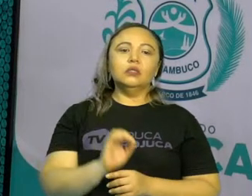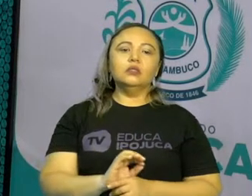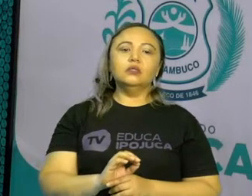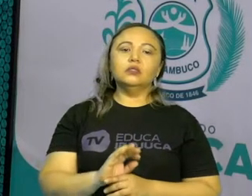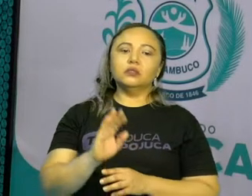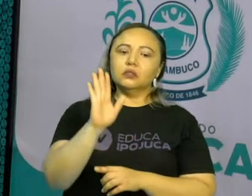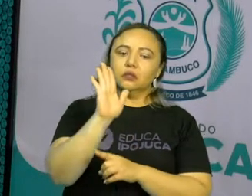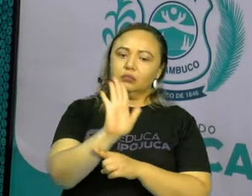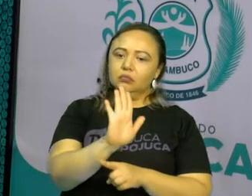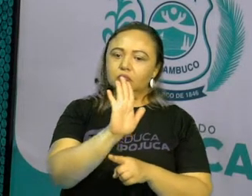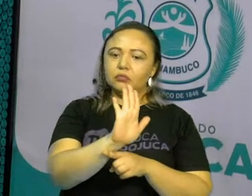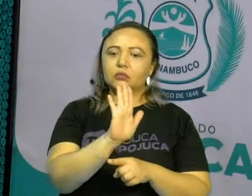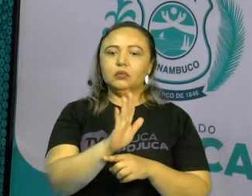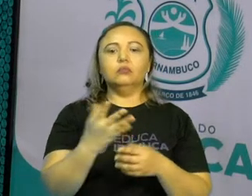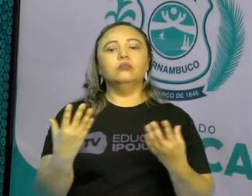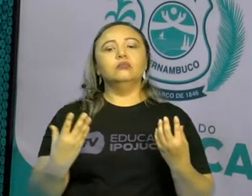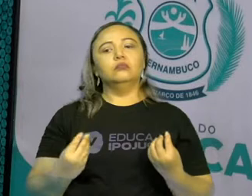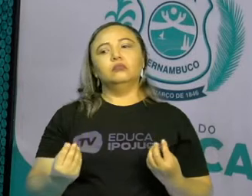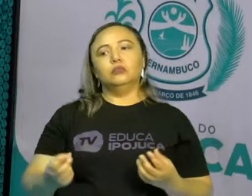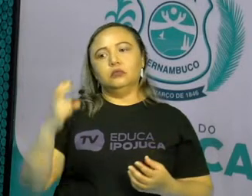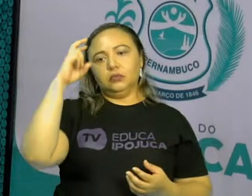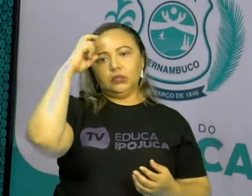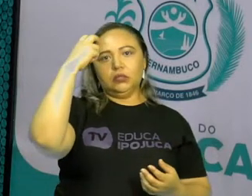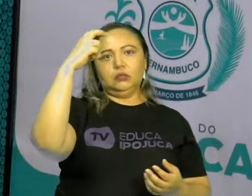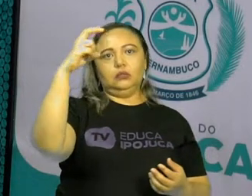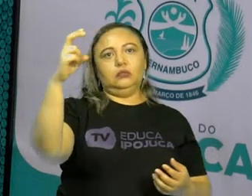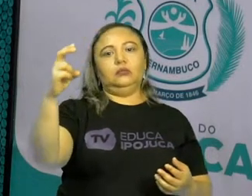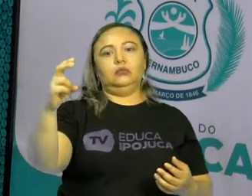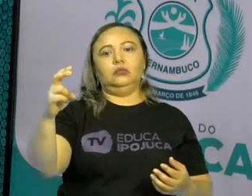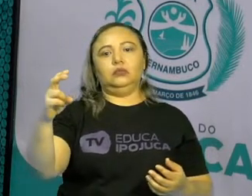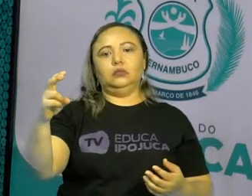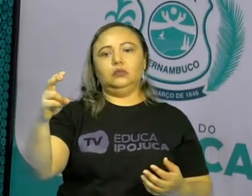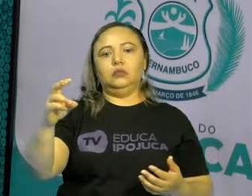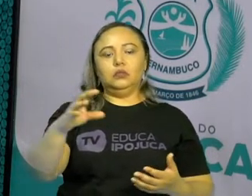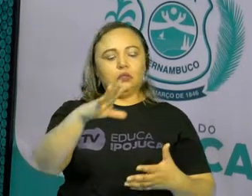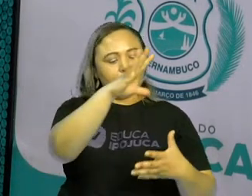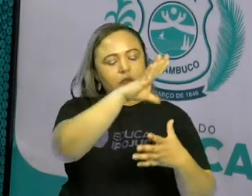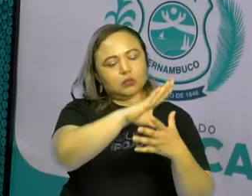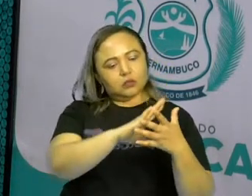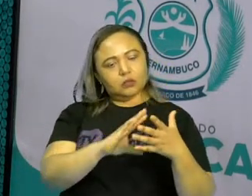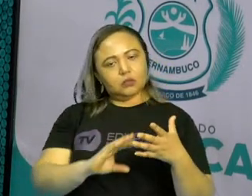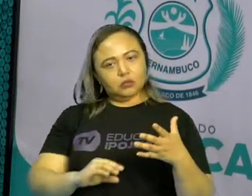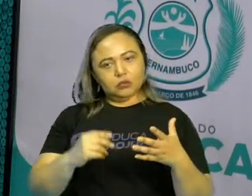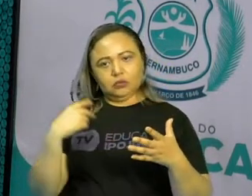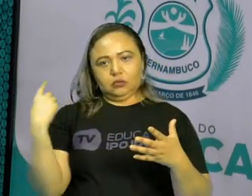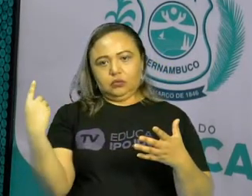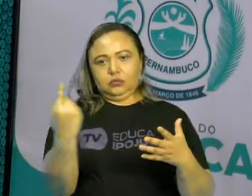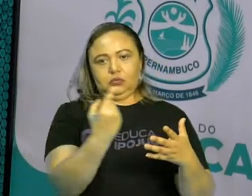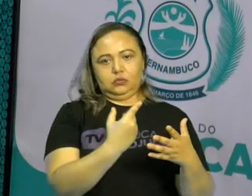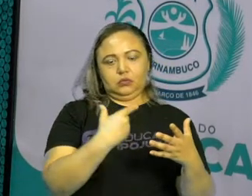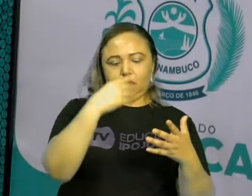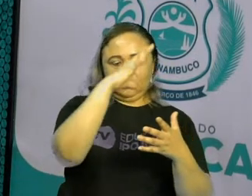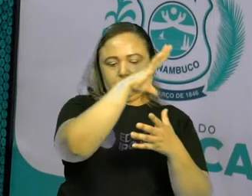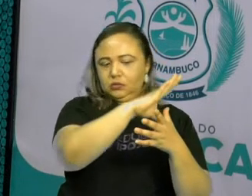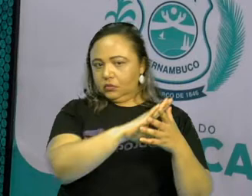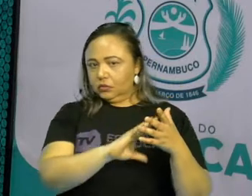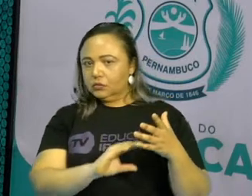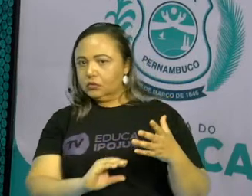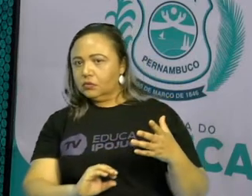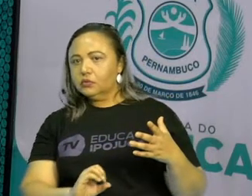tudo por conta da interação e do convívio entre si. Então, foi através dessa